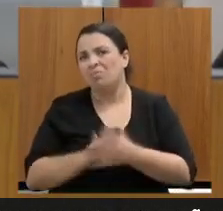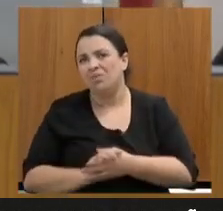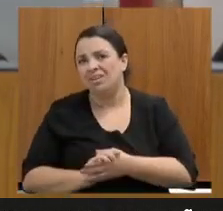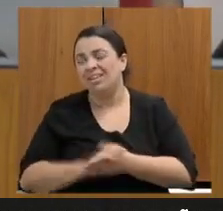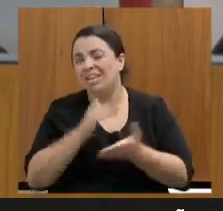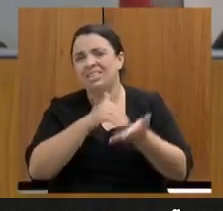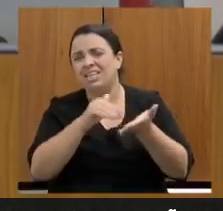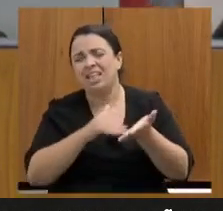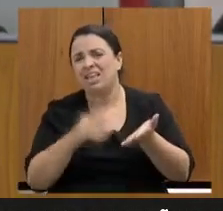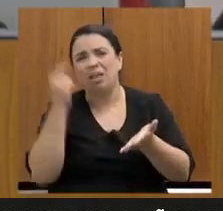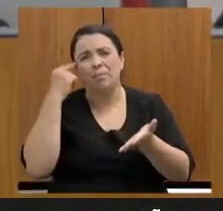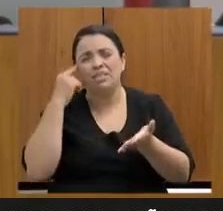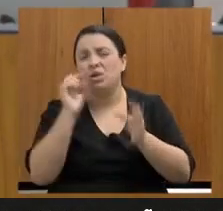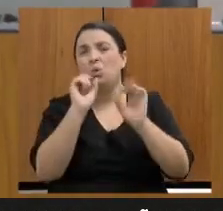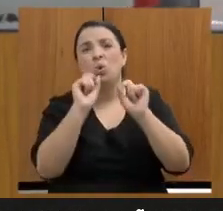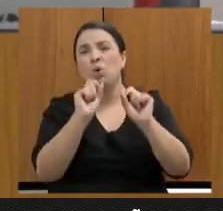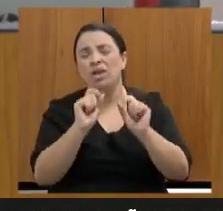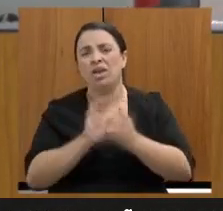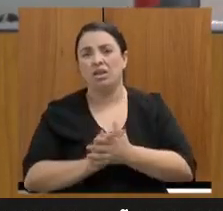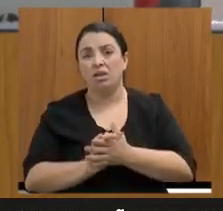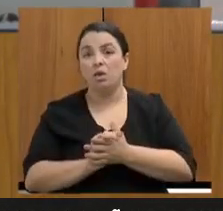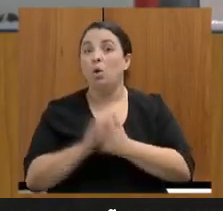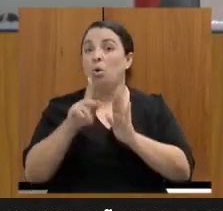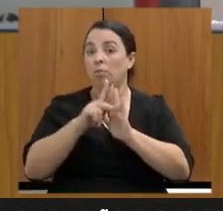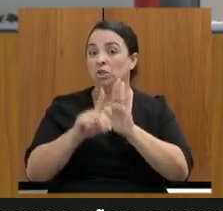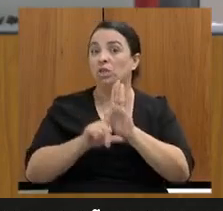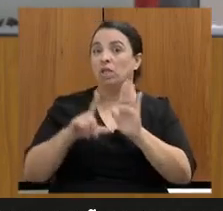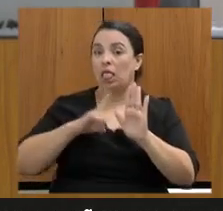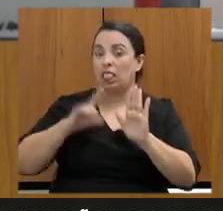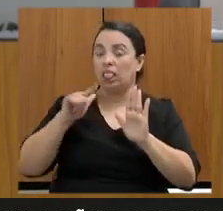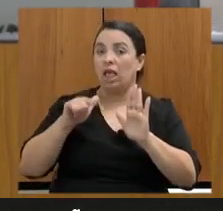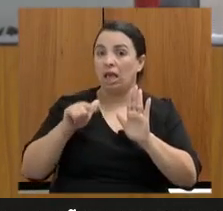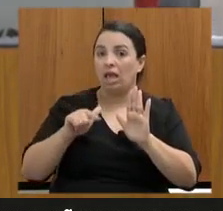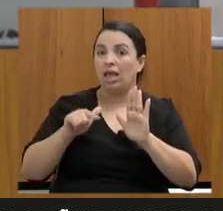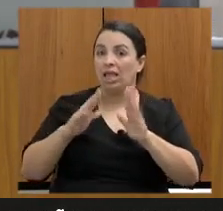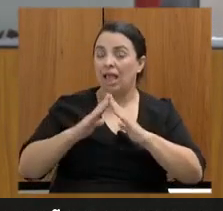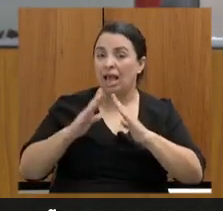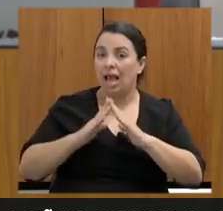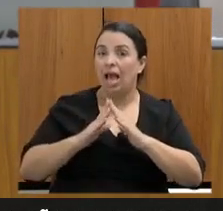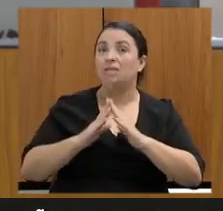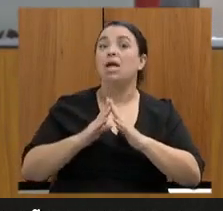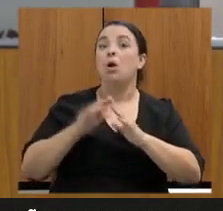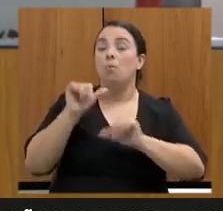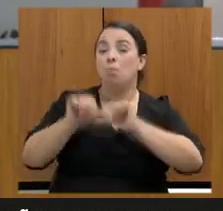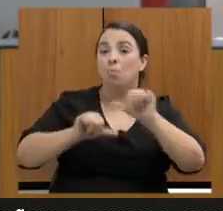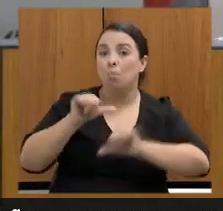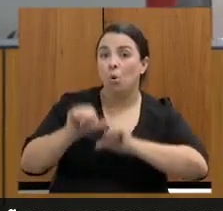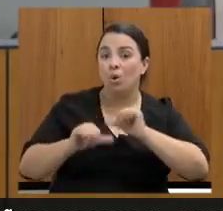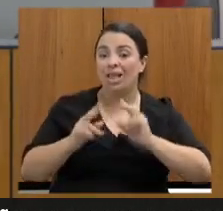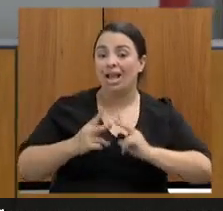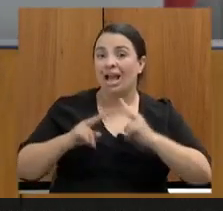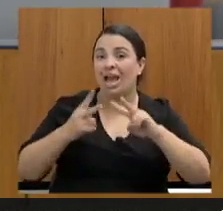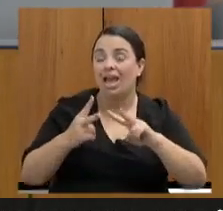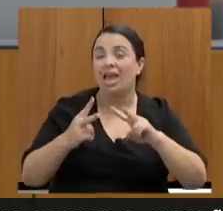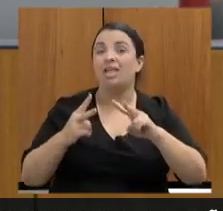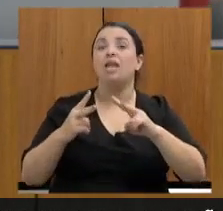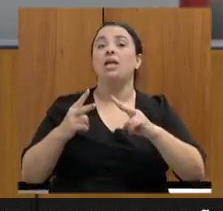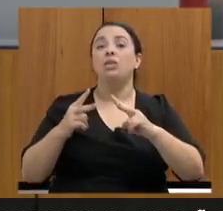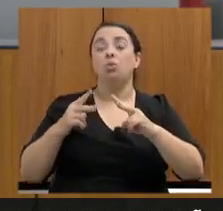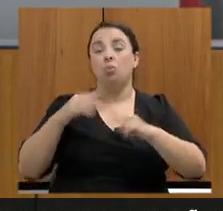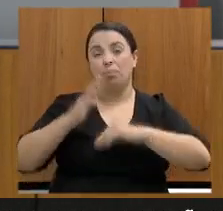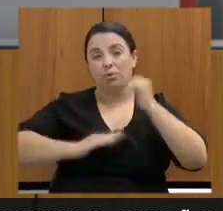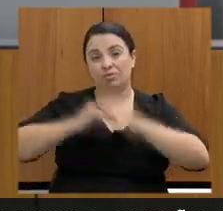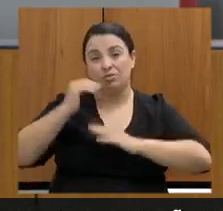O projeto de lei que está na casa mexe com a carreira de profissionais da educação básica, que é a área da Secretaria de Estado da